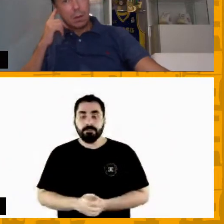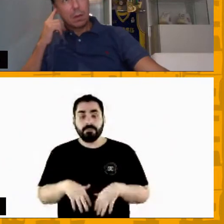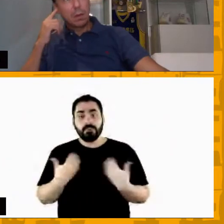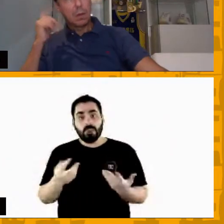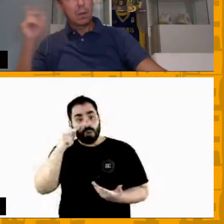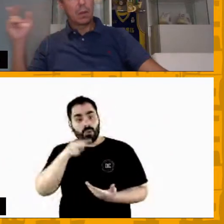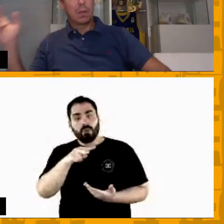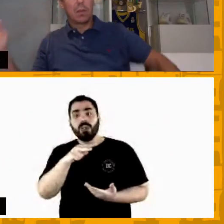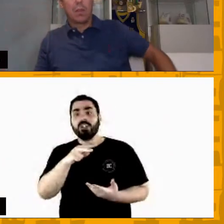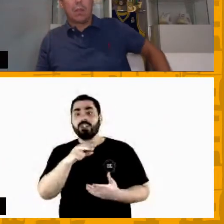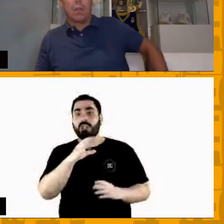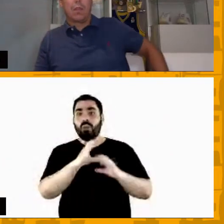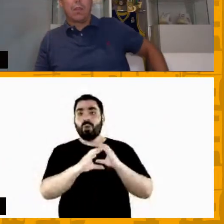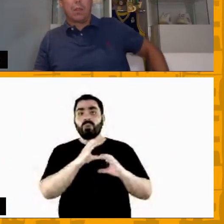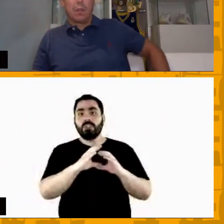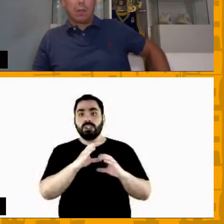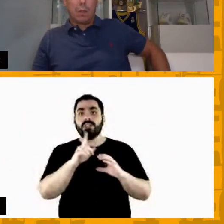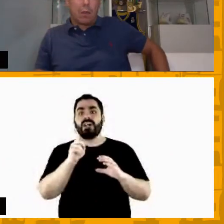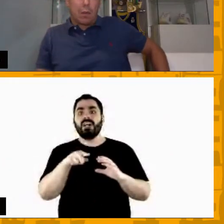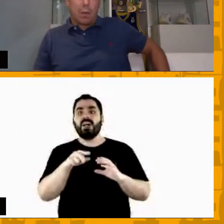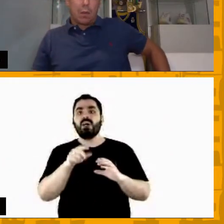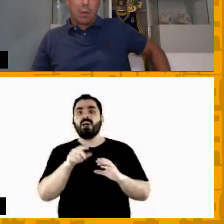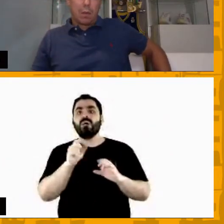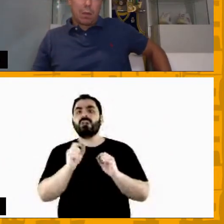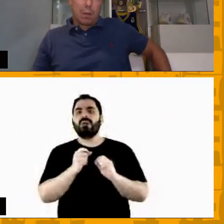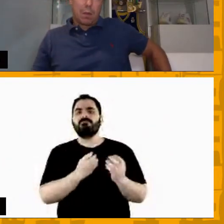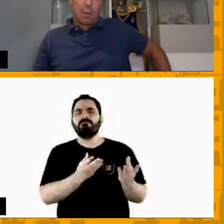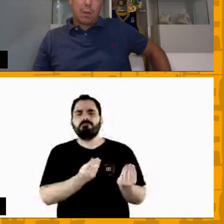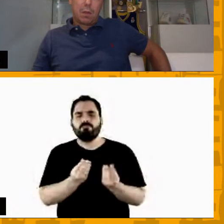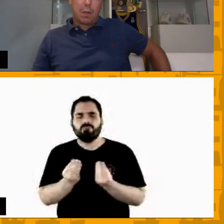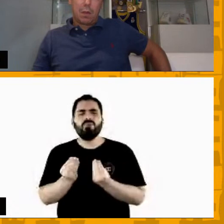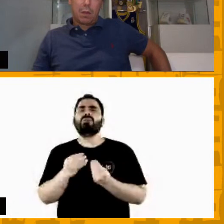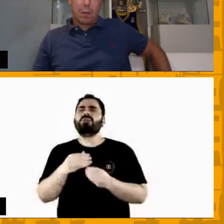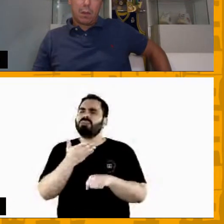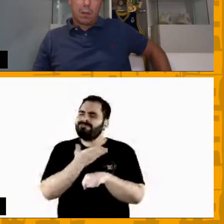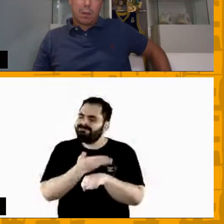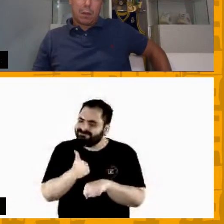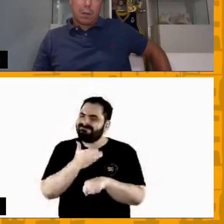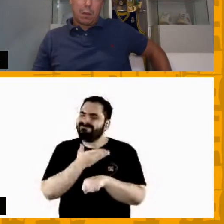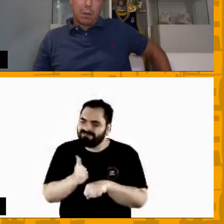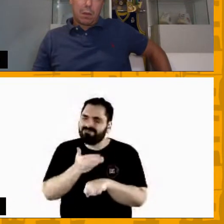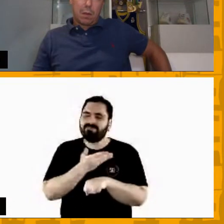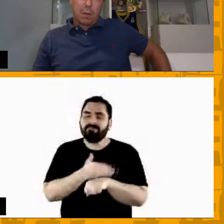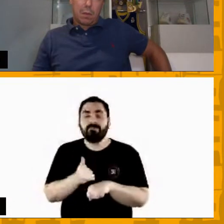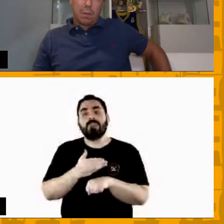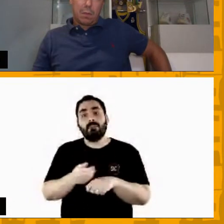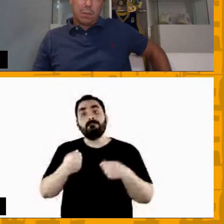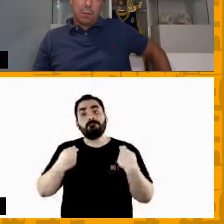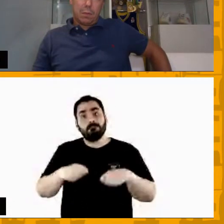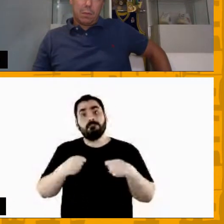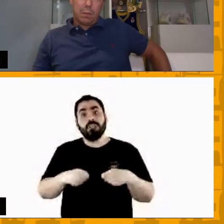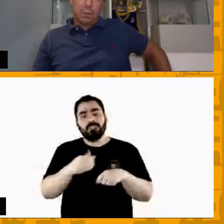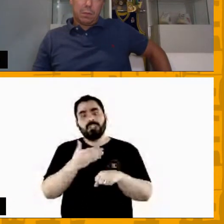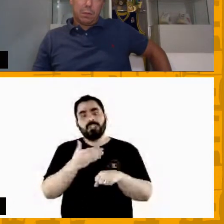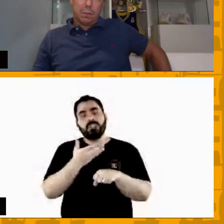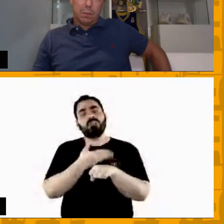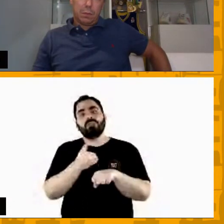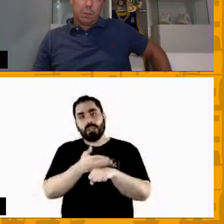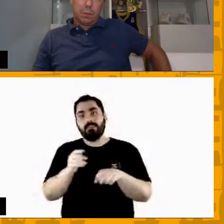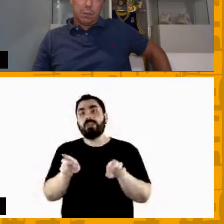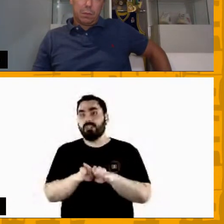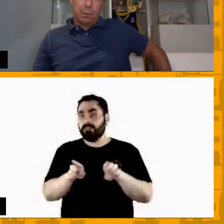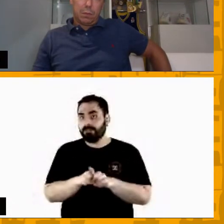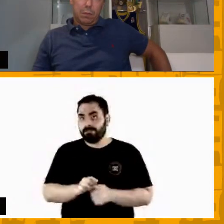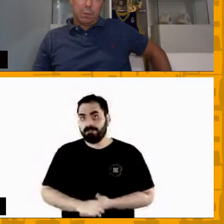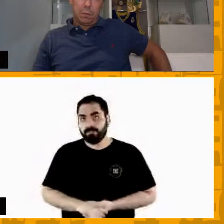ela é muito treinável, né, ela necessita de um treinamento também, então, você citou